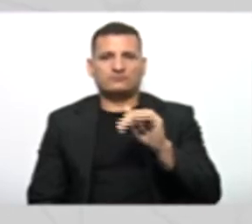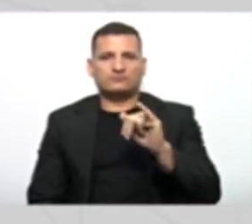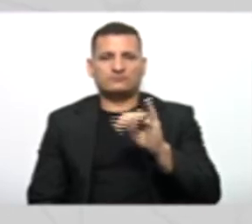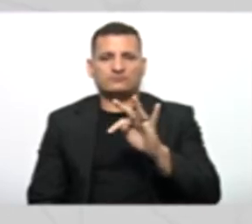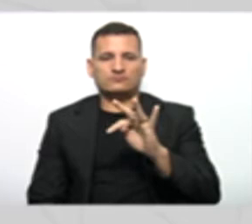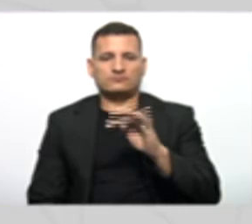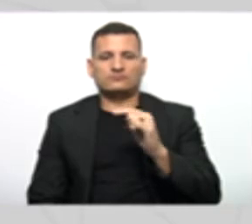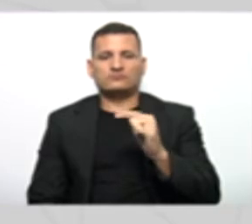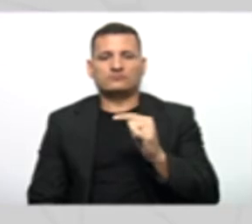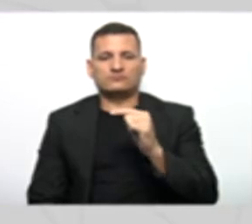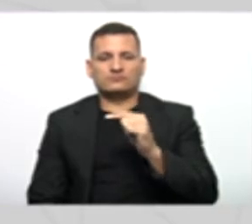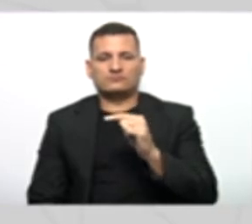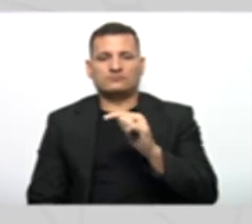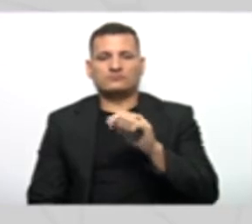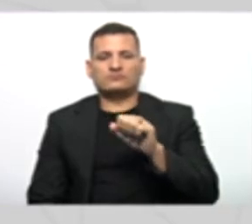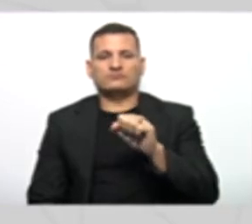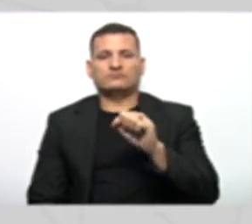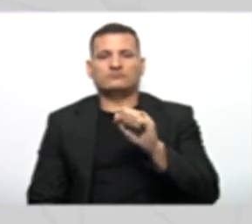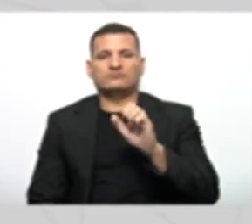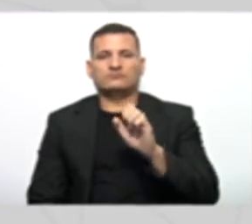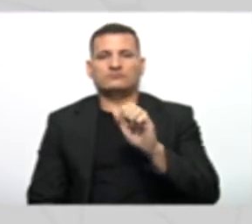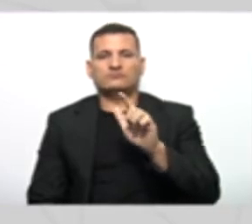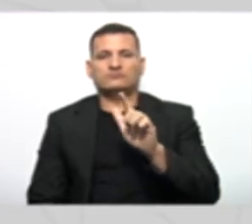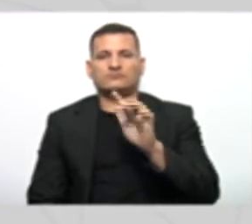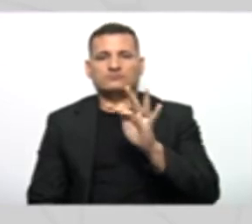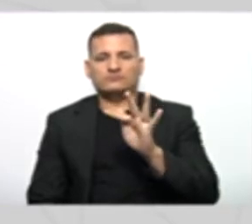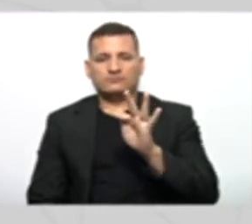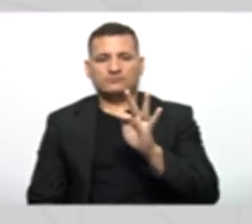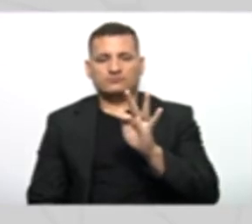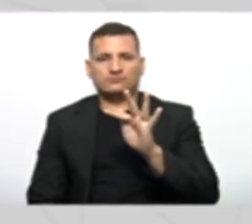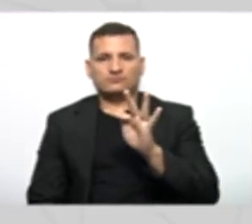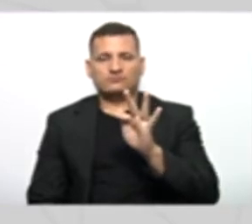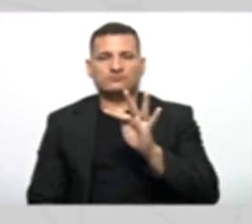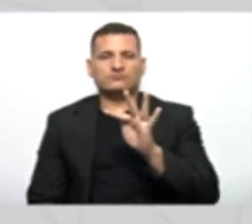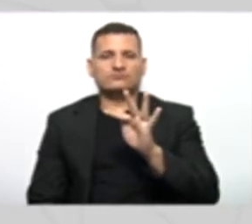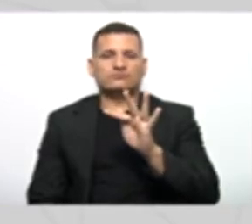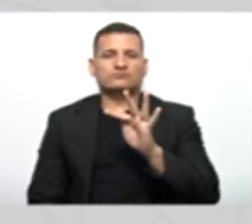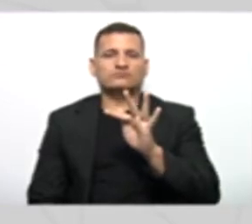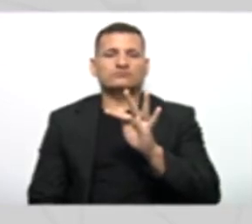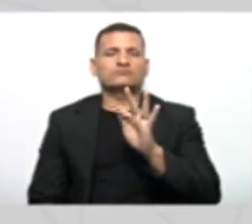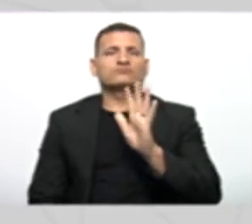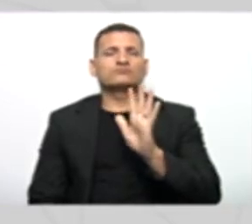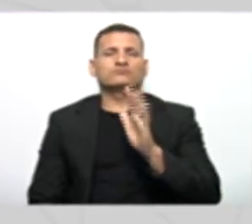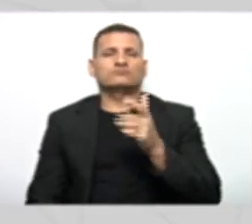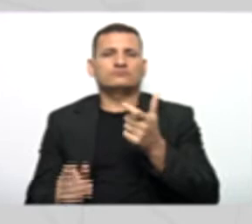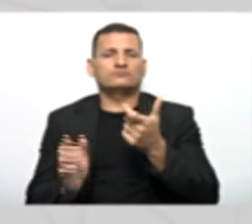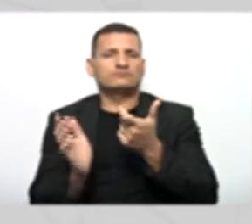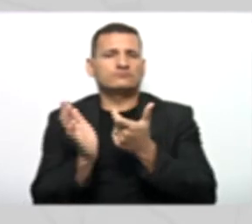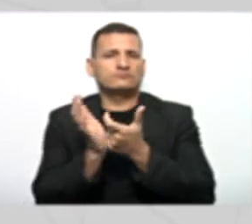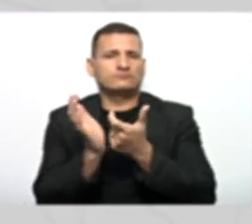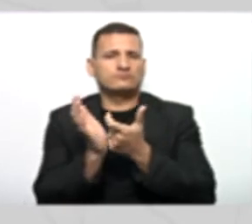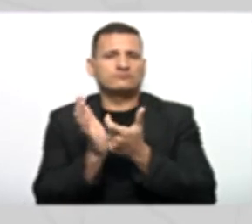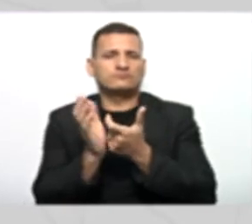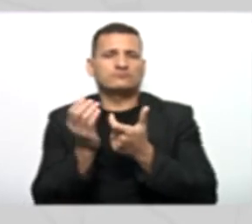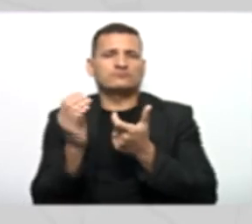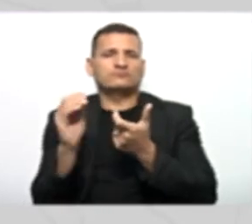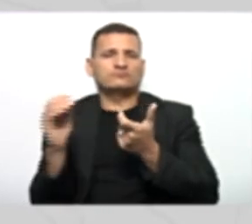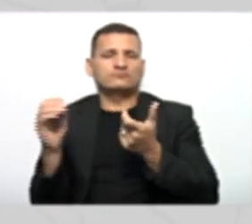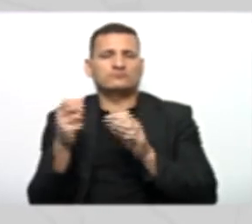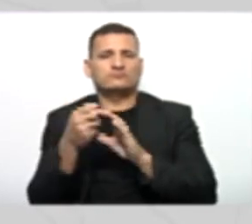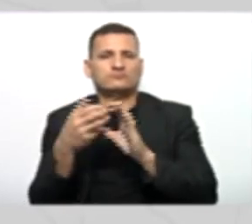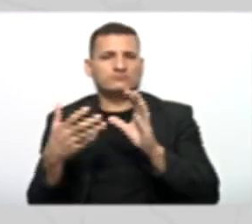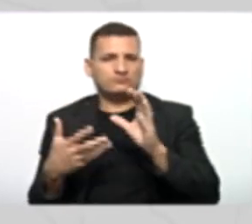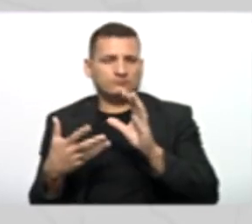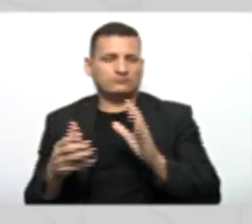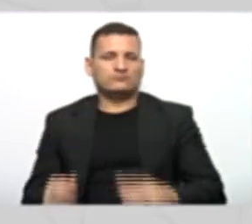Nós tínhamos criado, no exemplo conceitual, dizendo que a nossa classe pessoa ia reunir as características em comum,